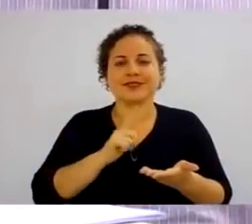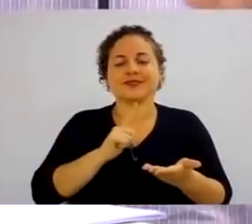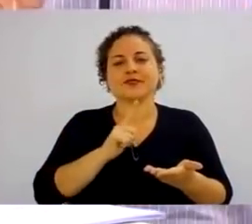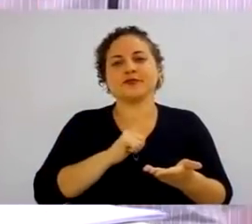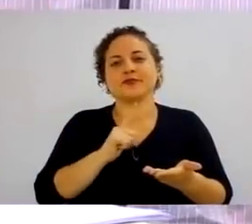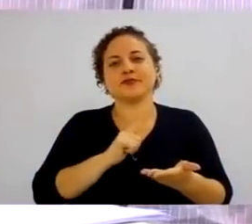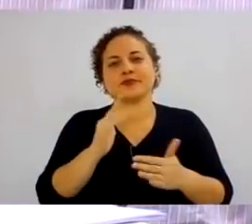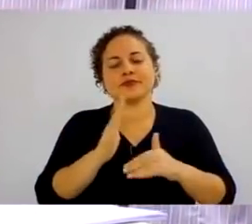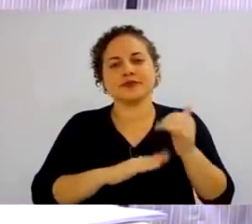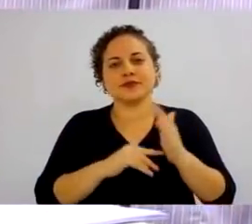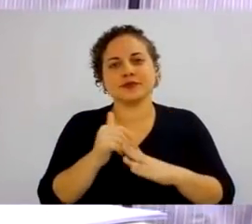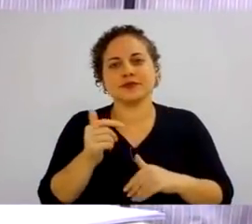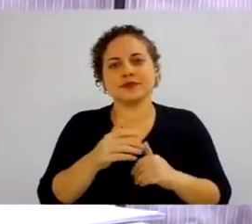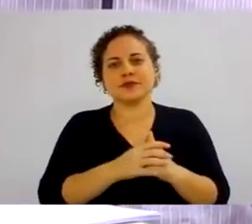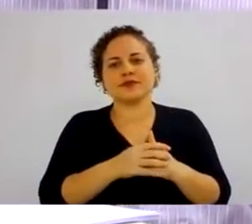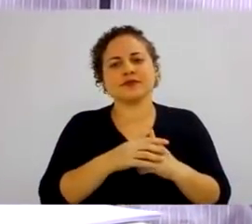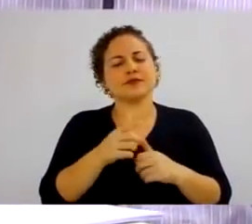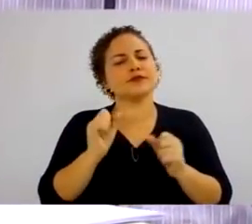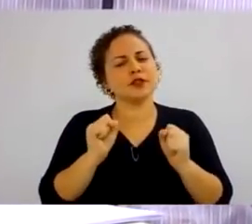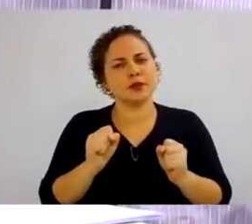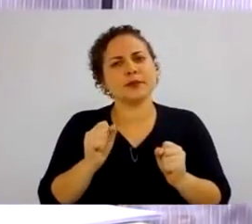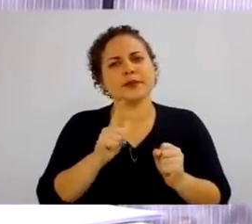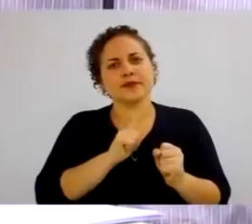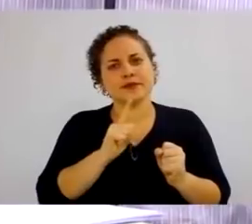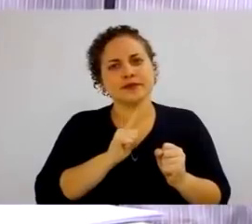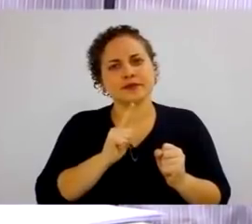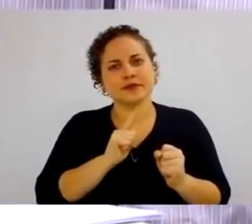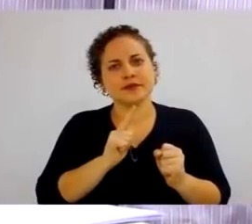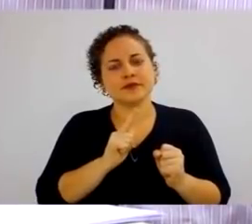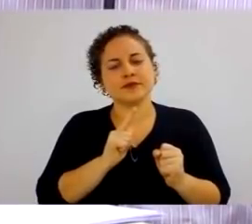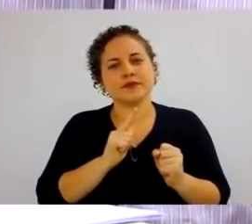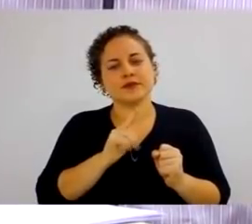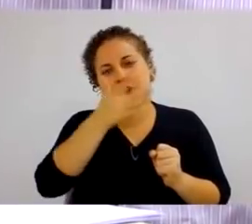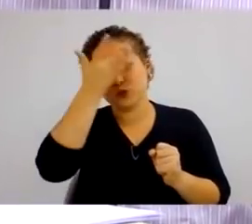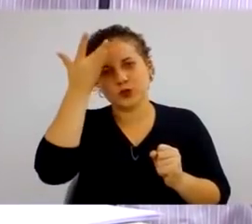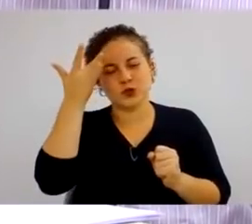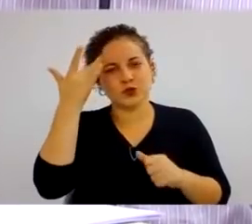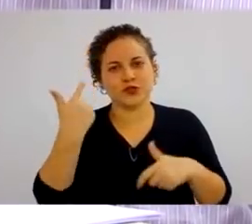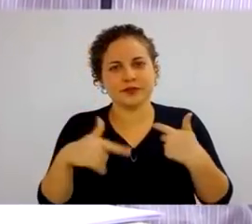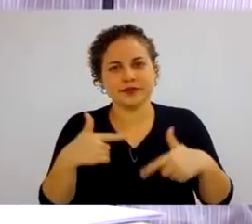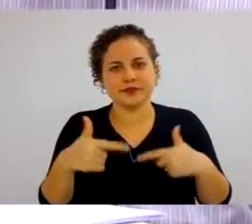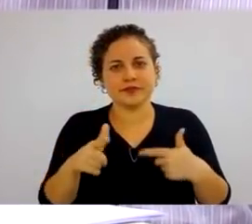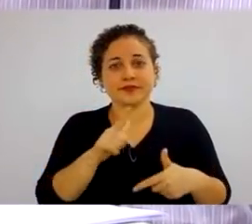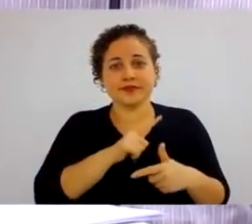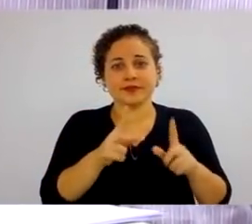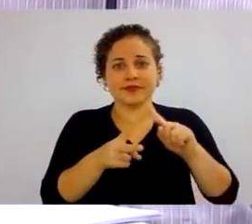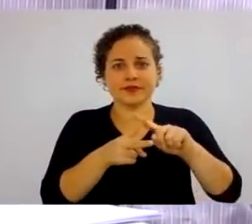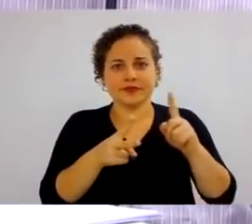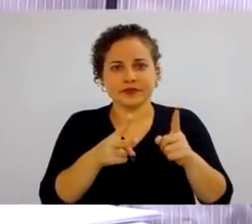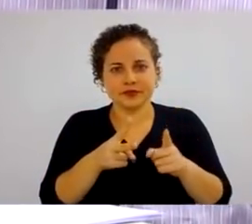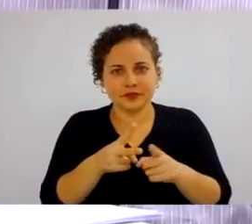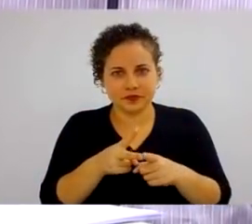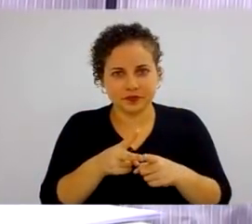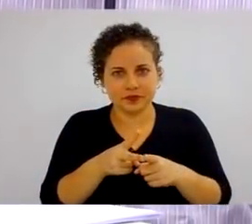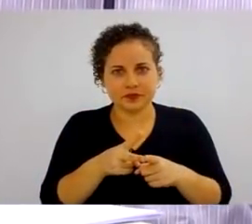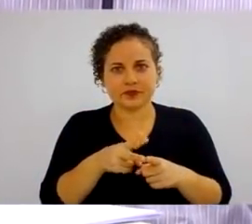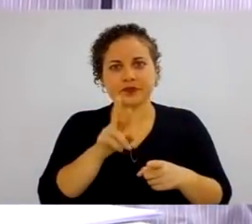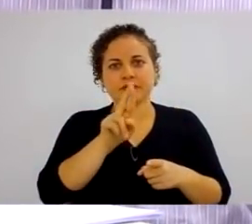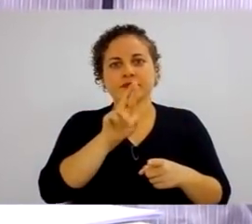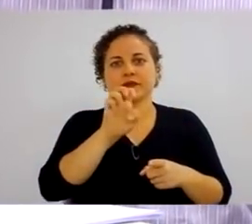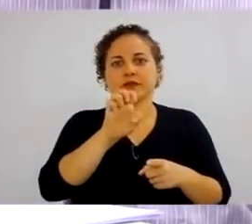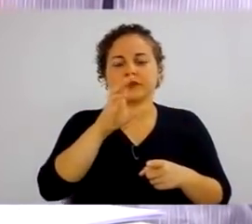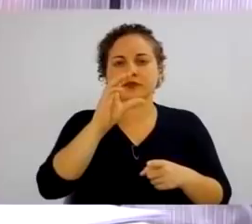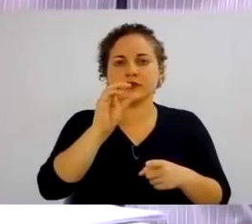recompensas que as organizações, elas podem dar para os seus colaboradores. Existem dois tipos de recompensas.